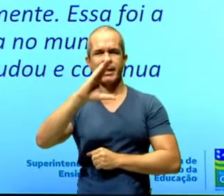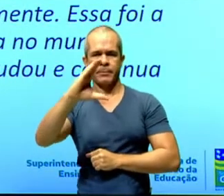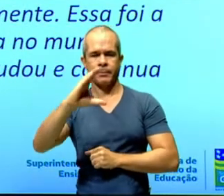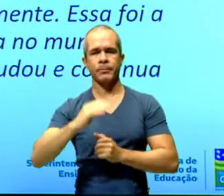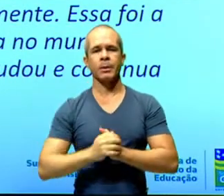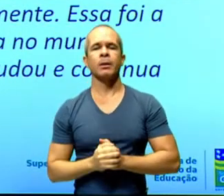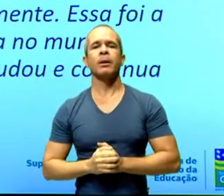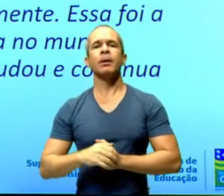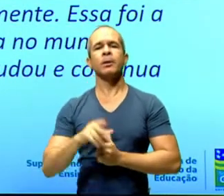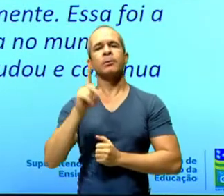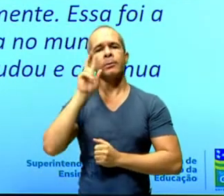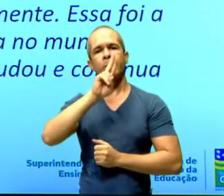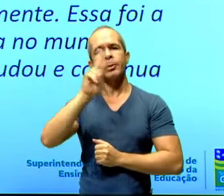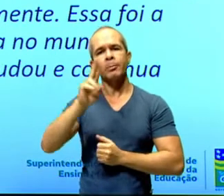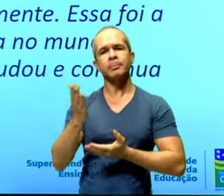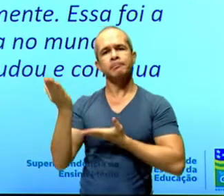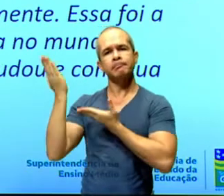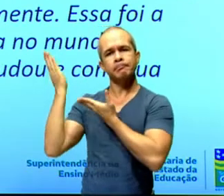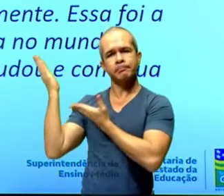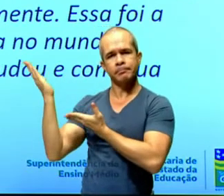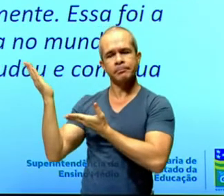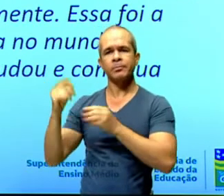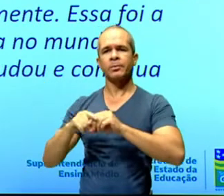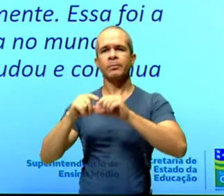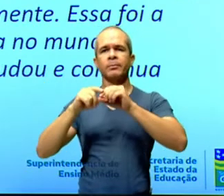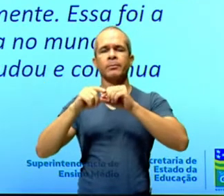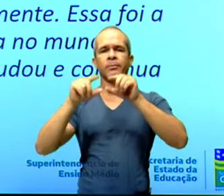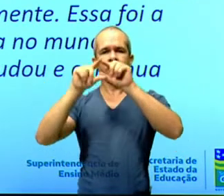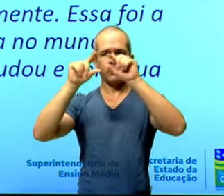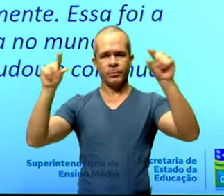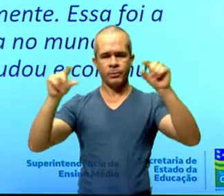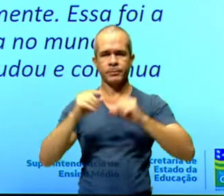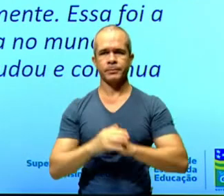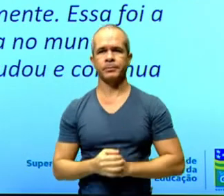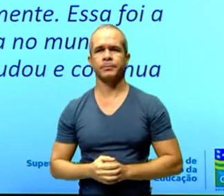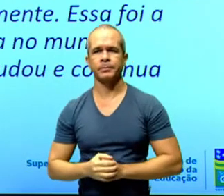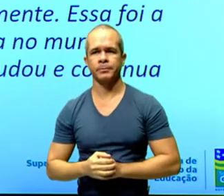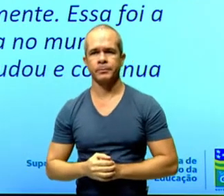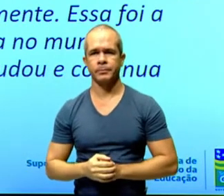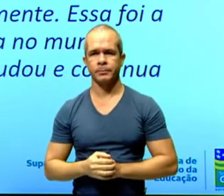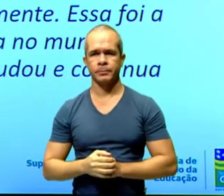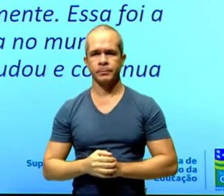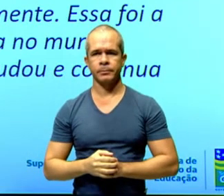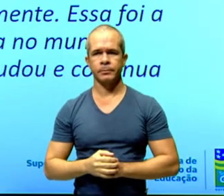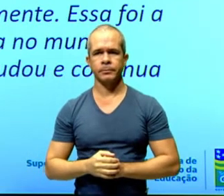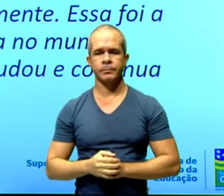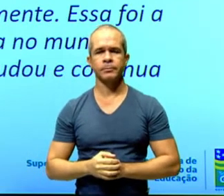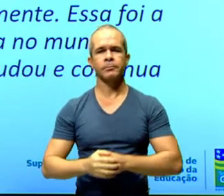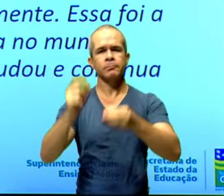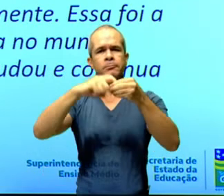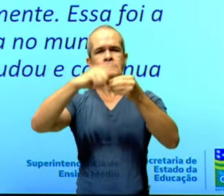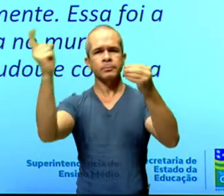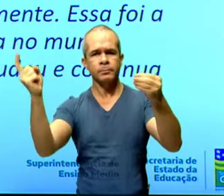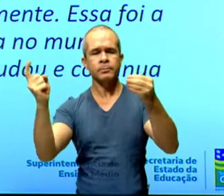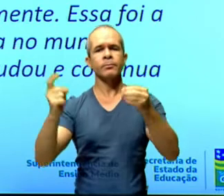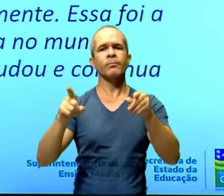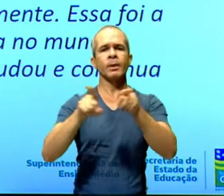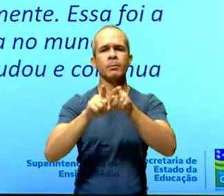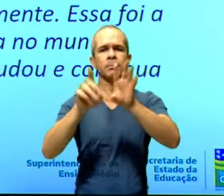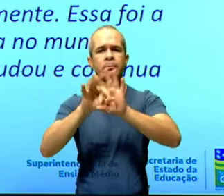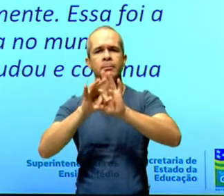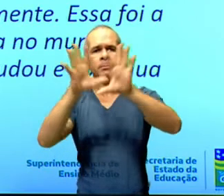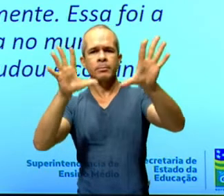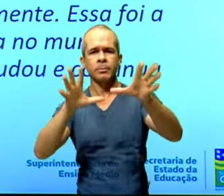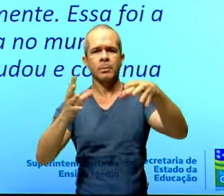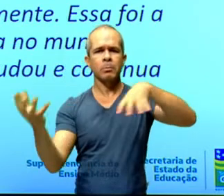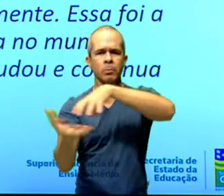citação do Robesbaum para a gente fechar aula de hoje. Ele diz assim, A descolonização e a revolução